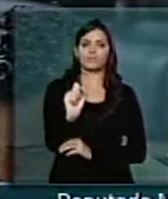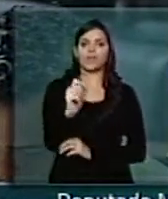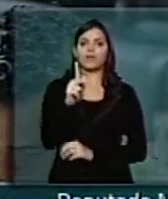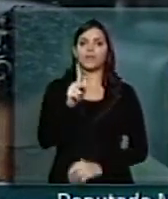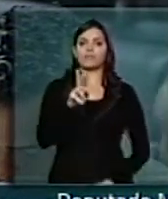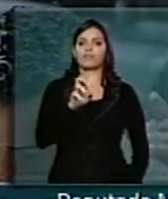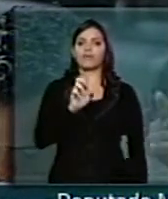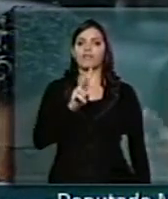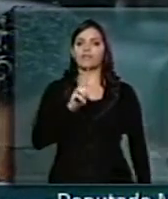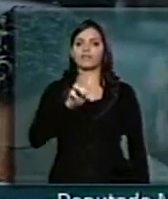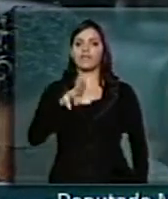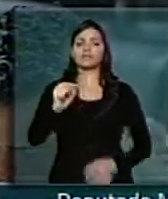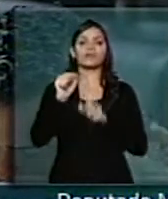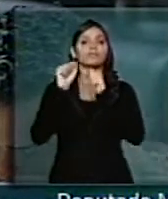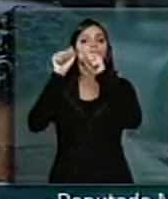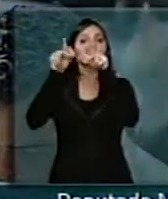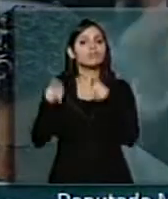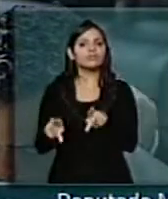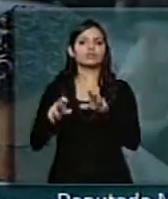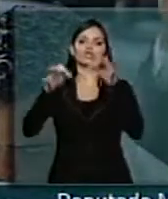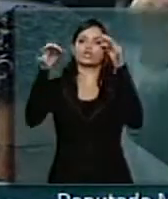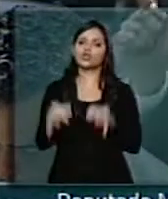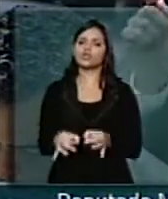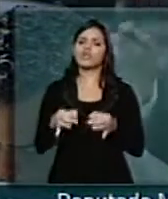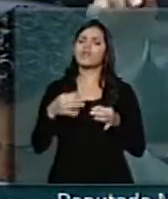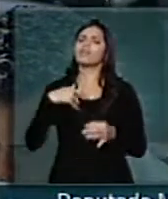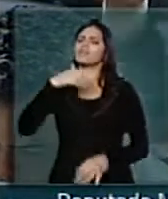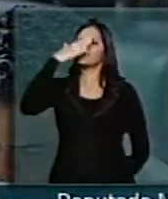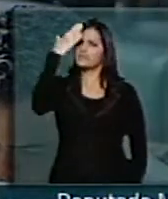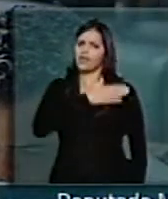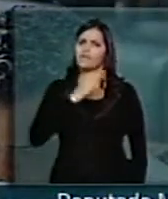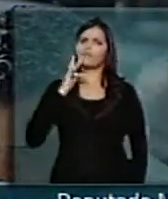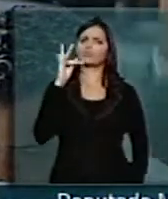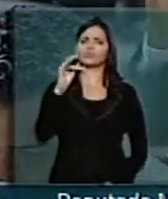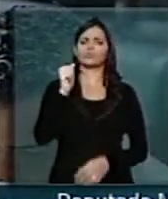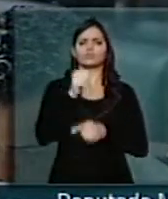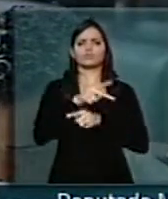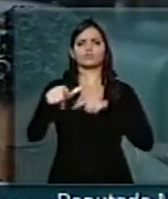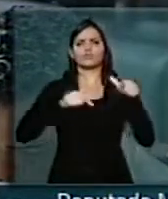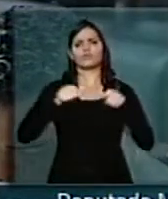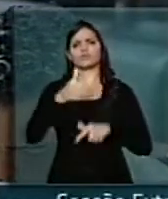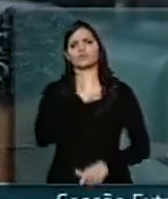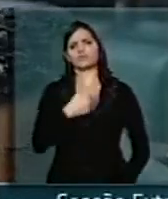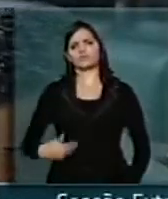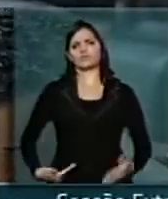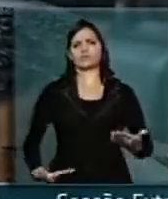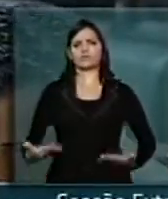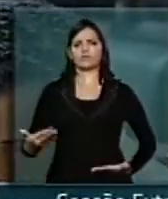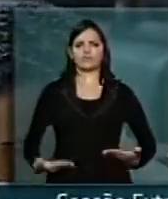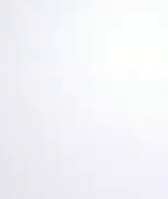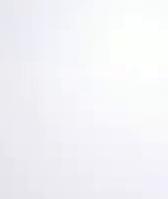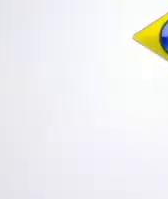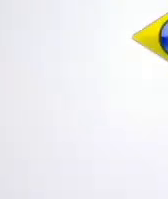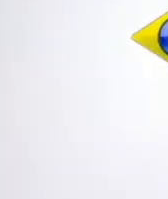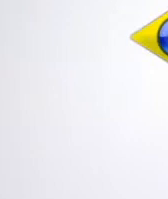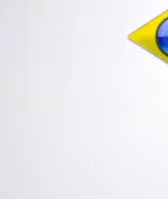uma previdência justa, digna e séria para os futuros servidores e para os atuais. Muito obrigado, presidente. Era isso que eu queria tratar.